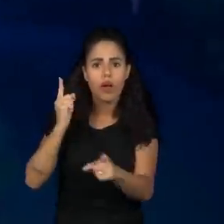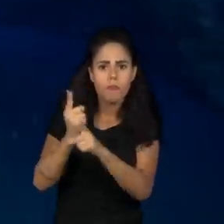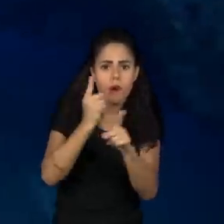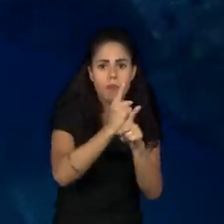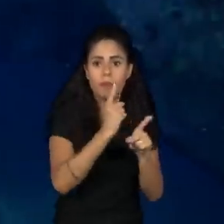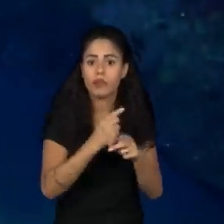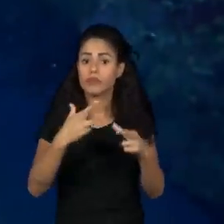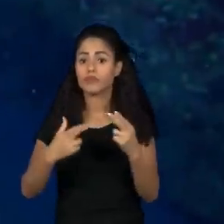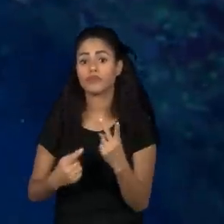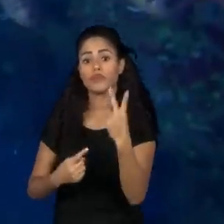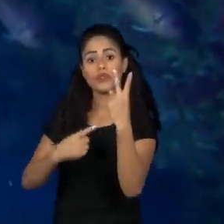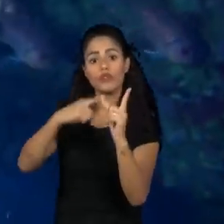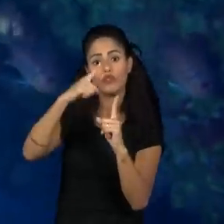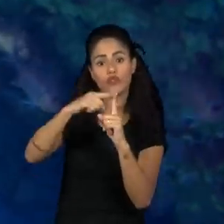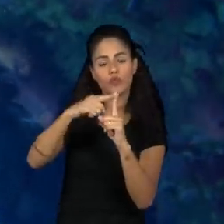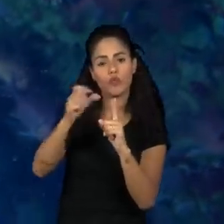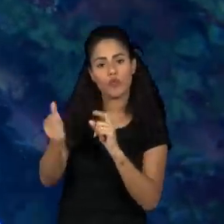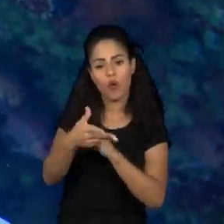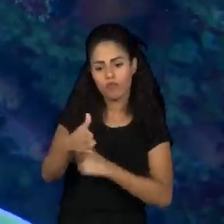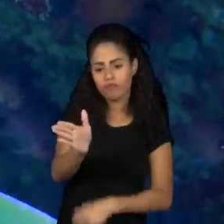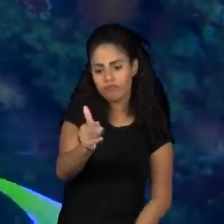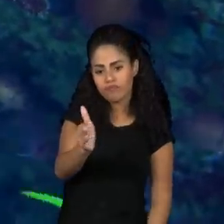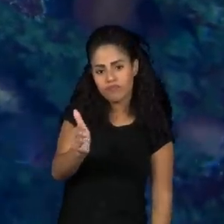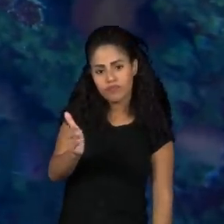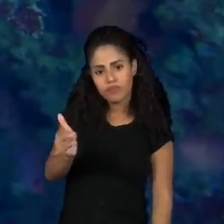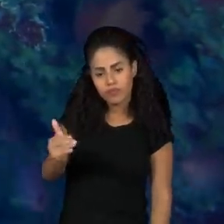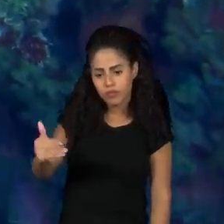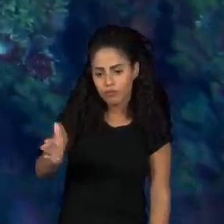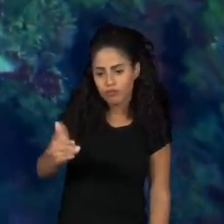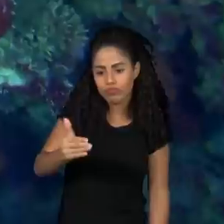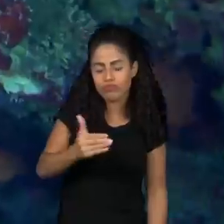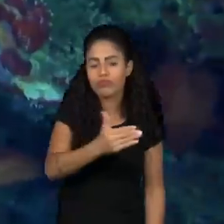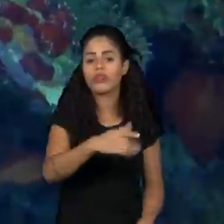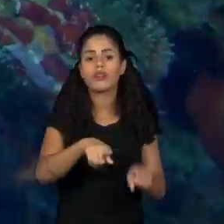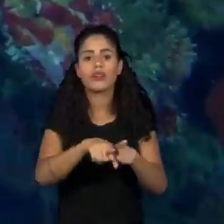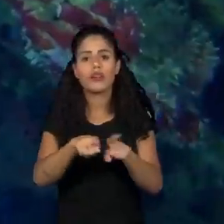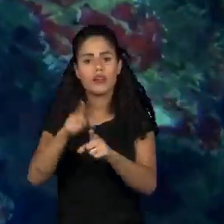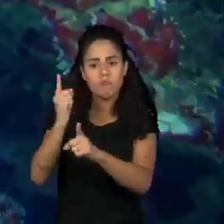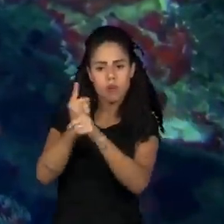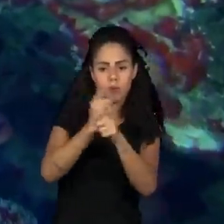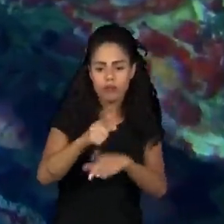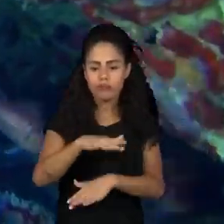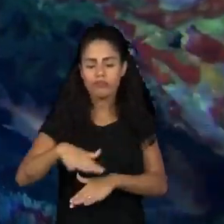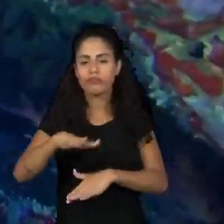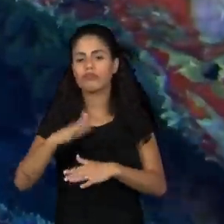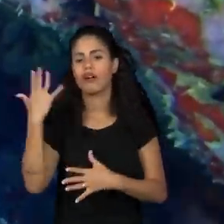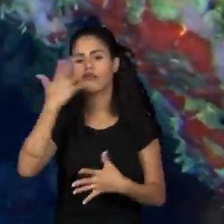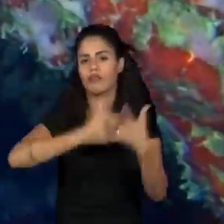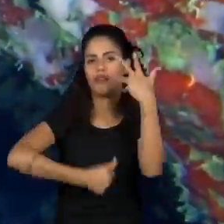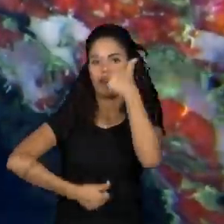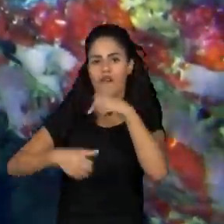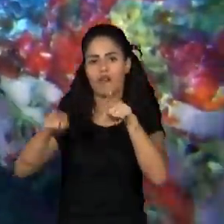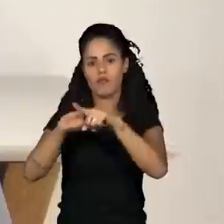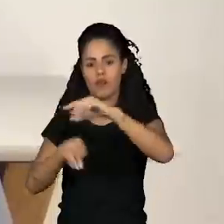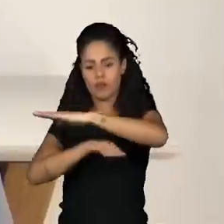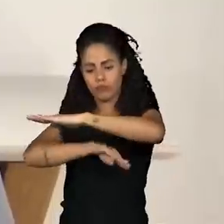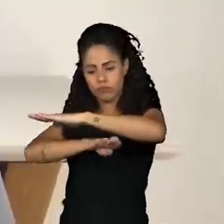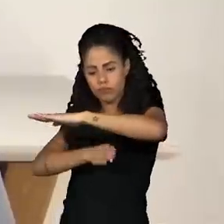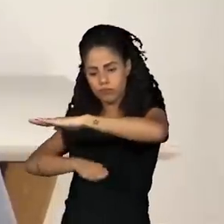duas novas espécies de peixe, e também encontramos esses ambientes maravilhosos, esses oásis